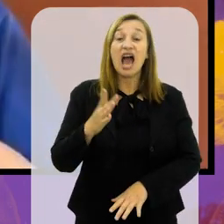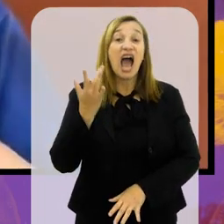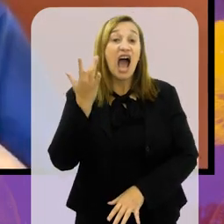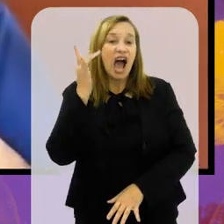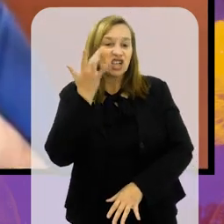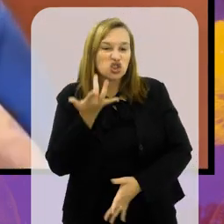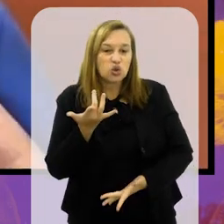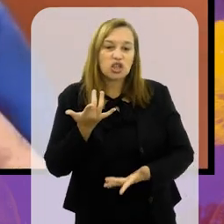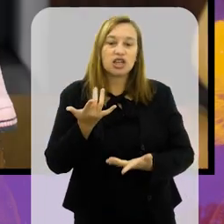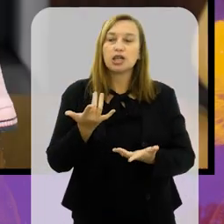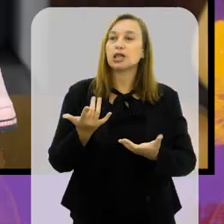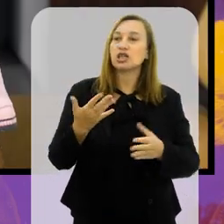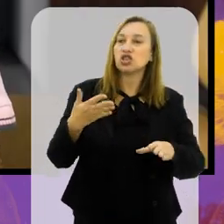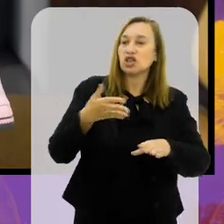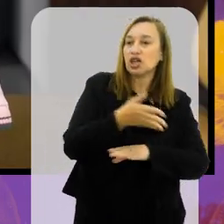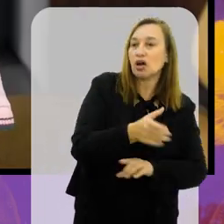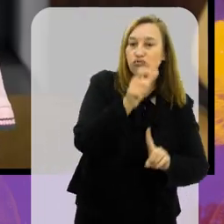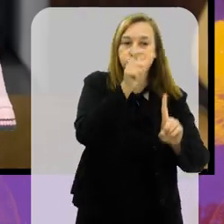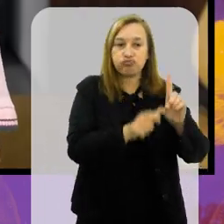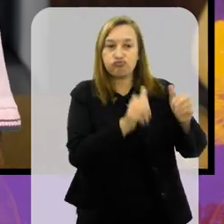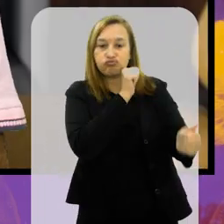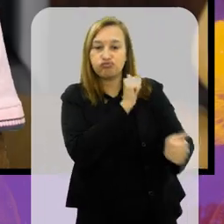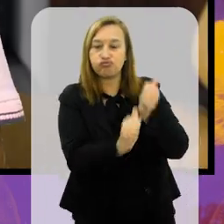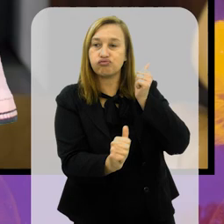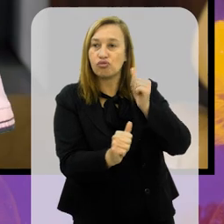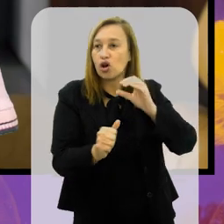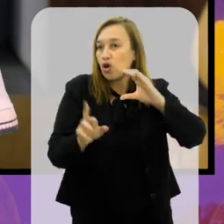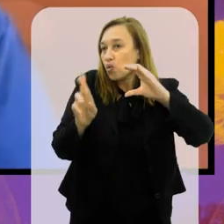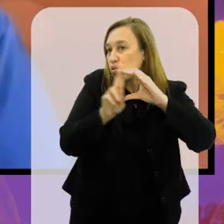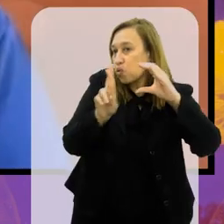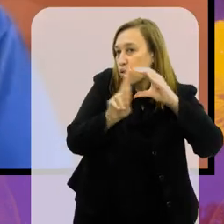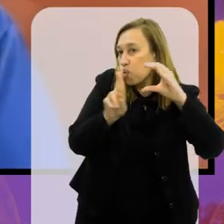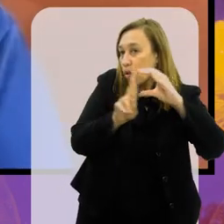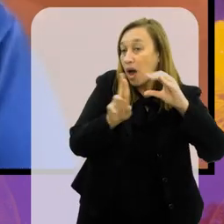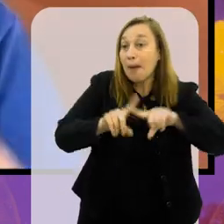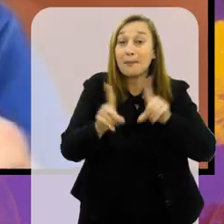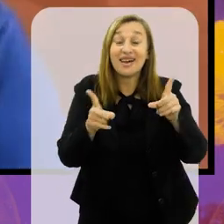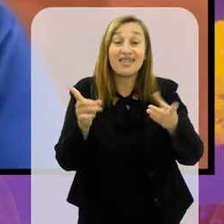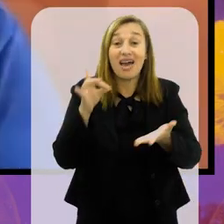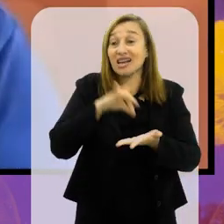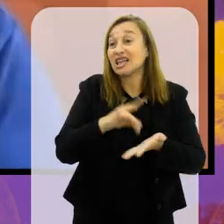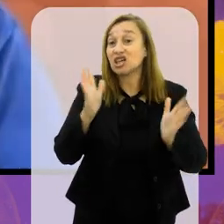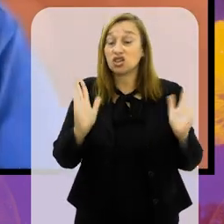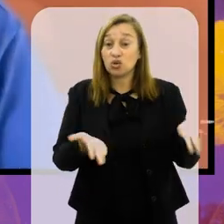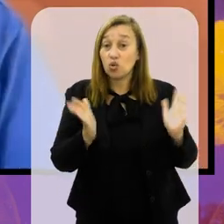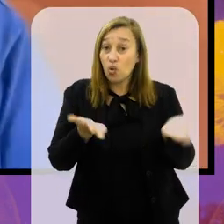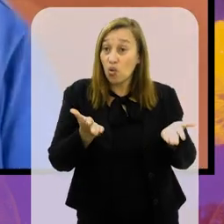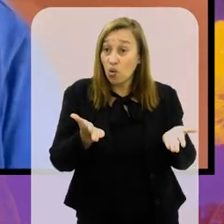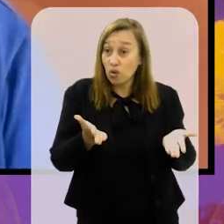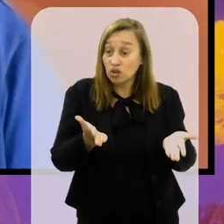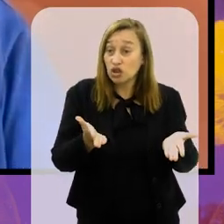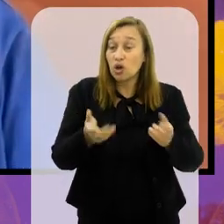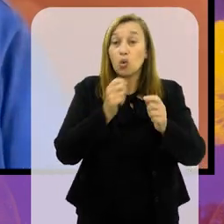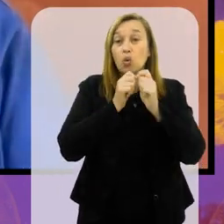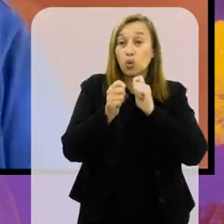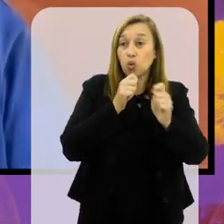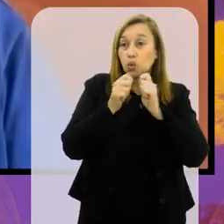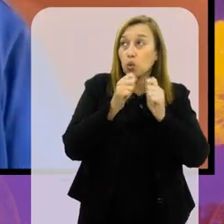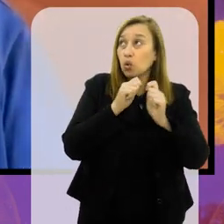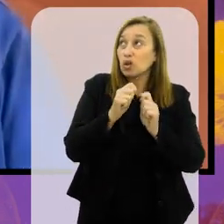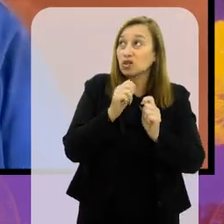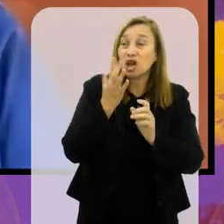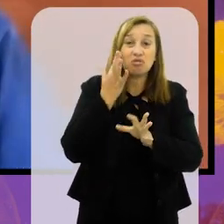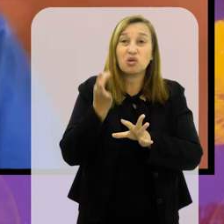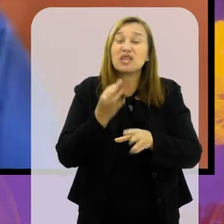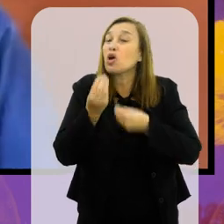ia chegar o Cristiano Ronaldo, papapá, lá, lá, lá, lá. E é a realidade de hoje, tanto que o moço, recentemente,